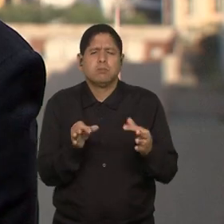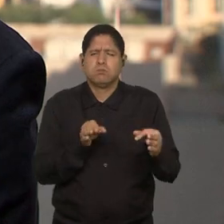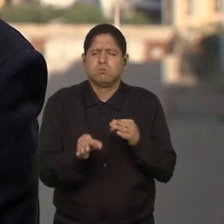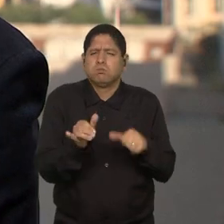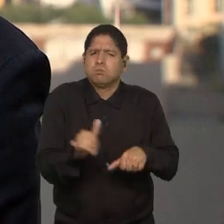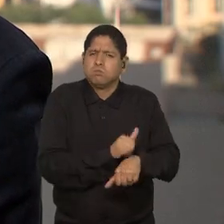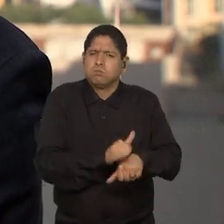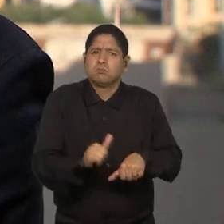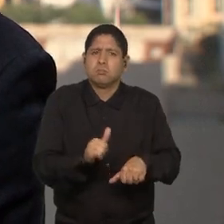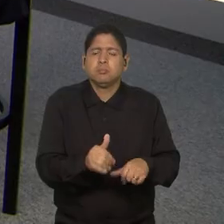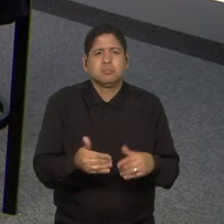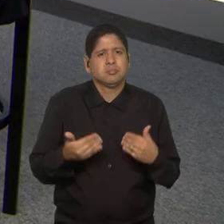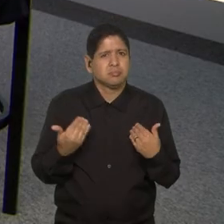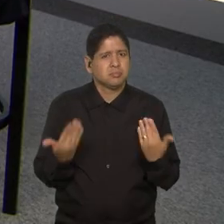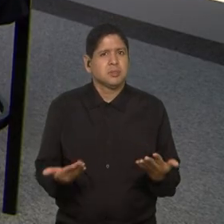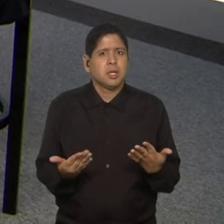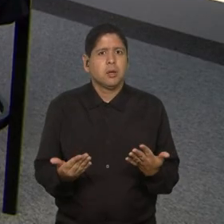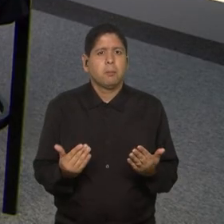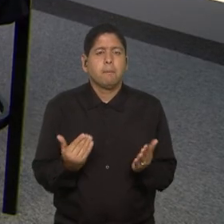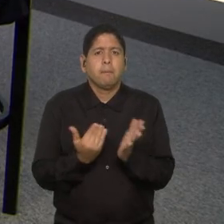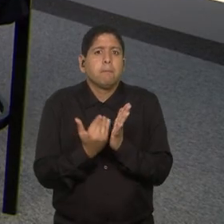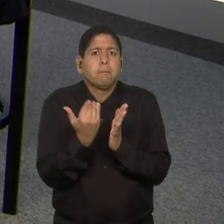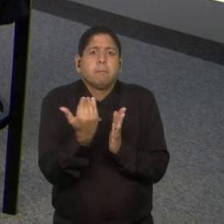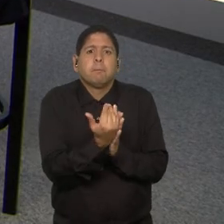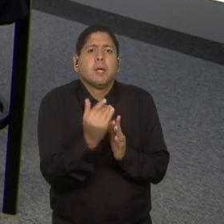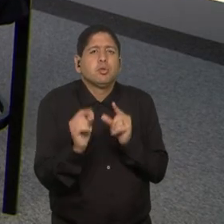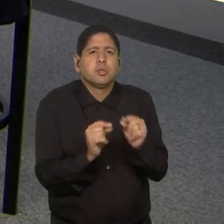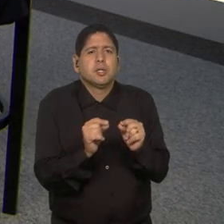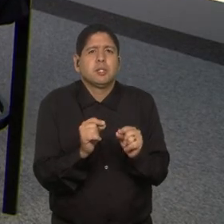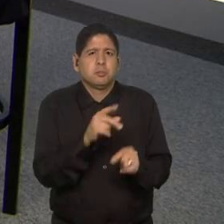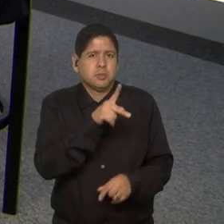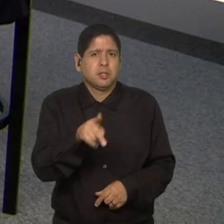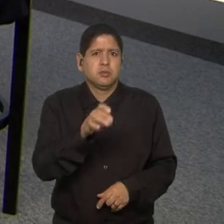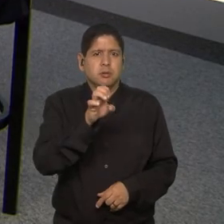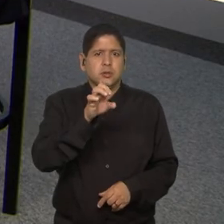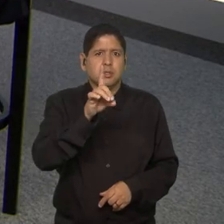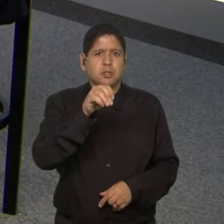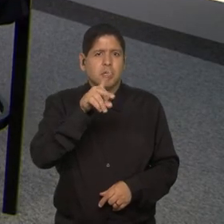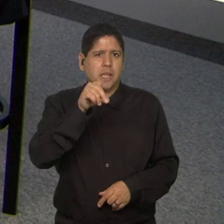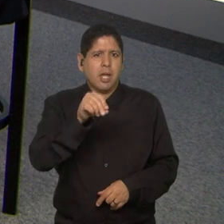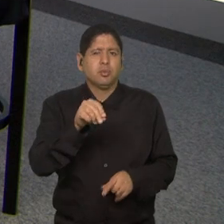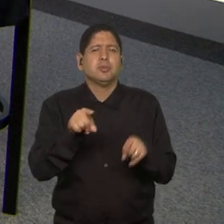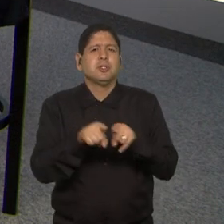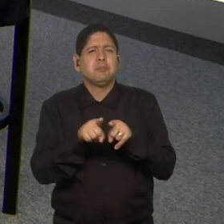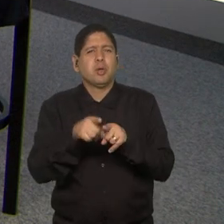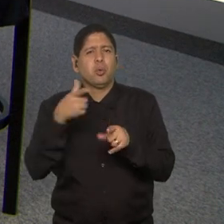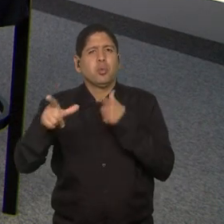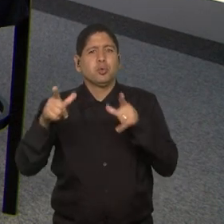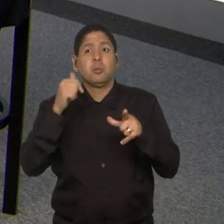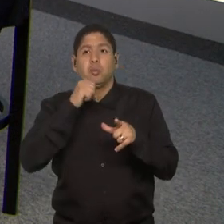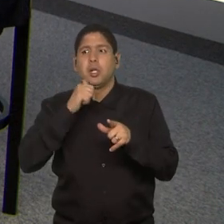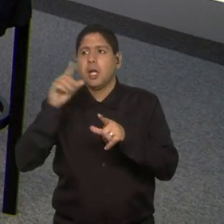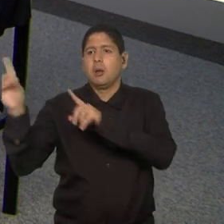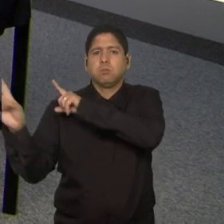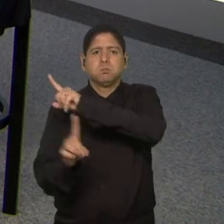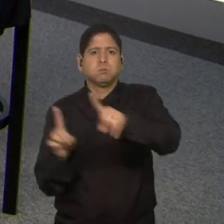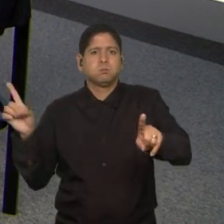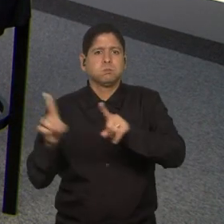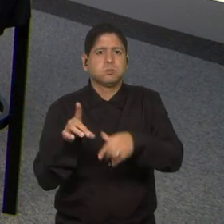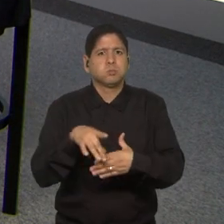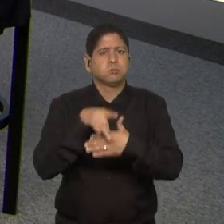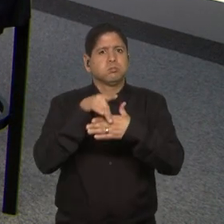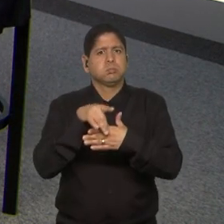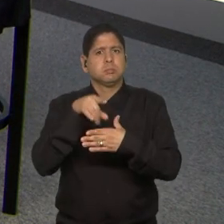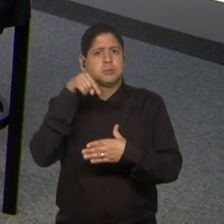estratégia. E cada vez mais, o presidente Edinaldo e a gestão têm trazido mais mulheres para posições de